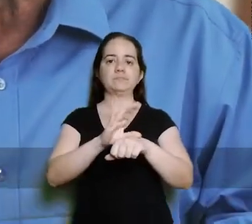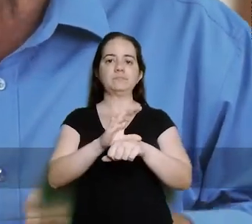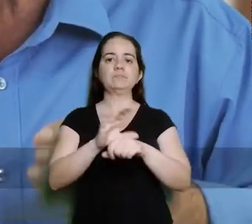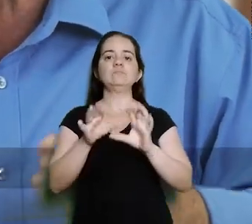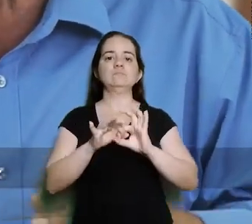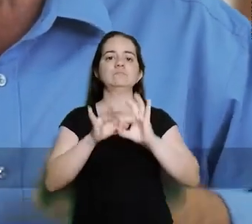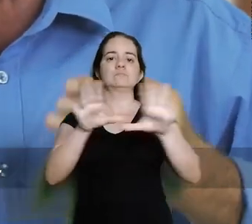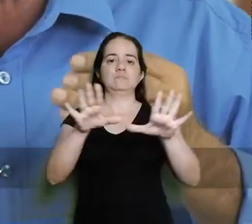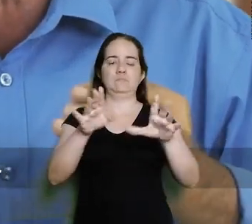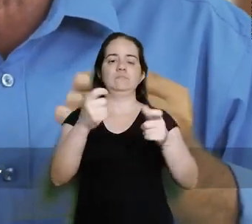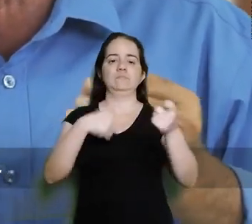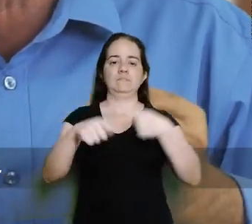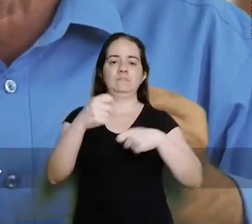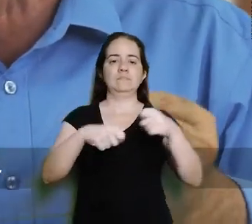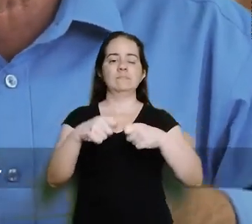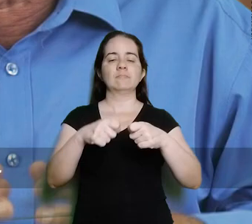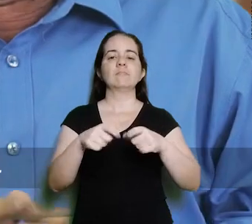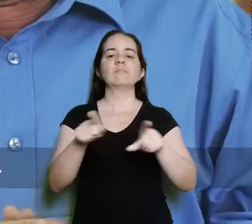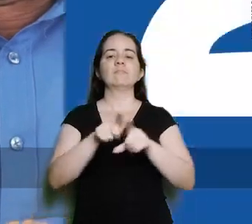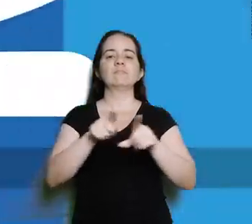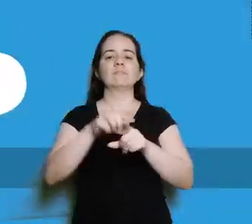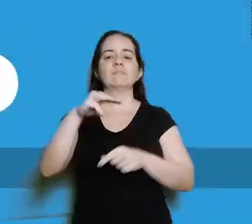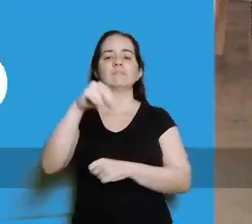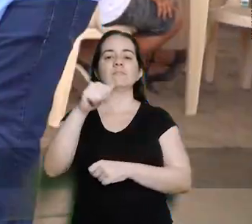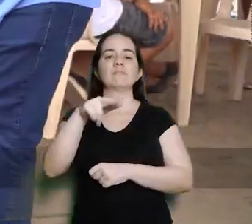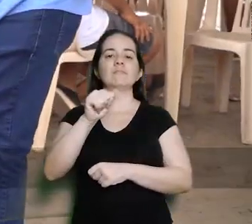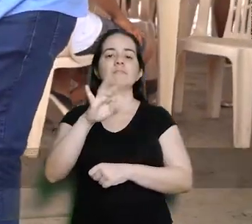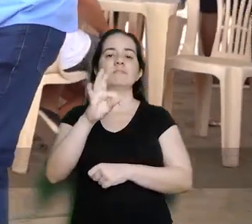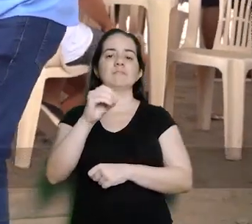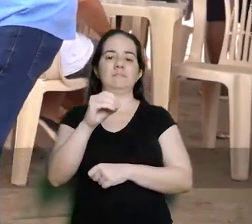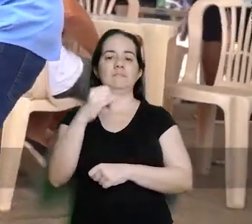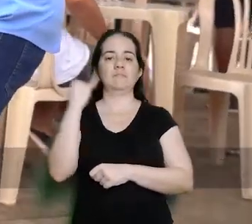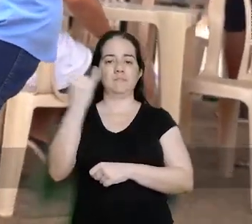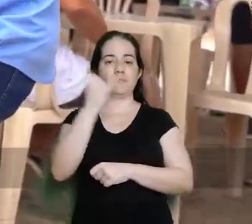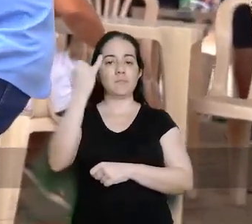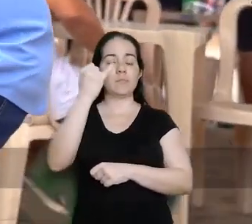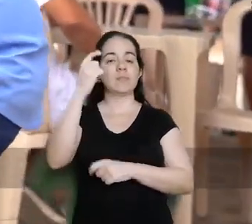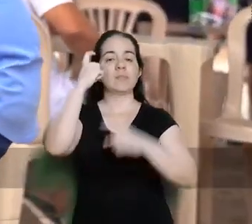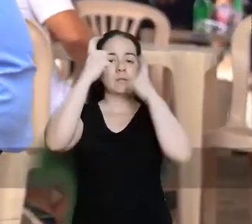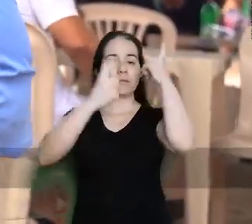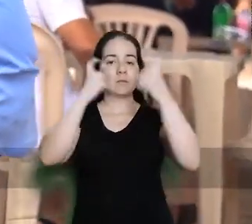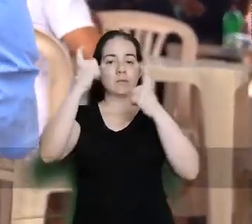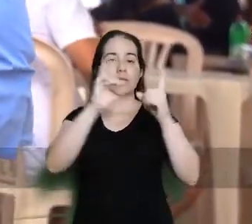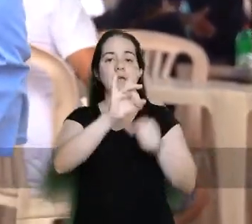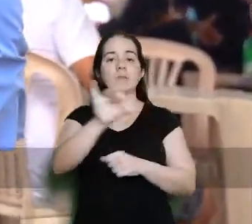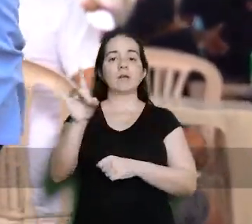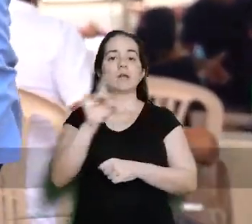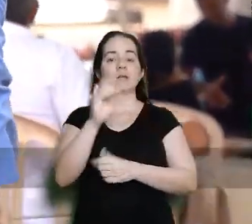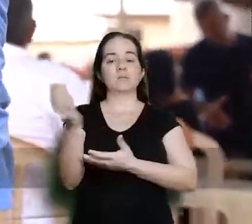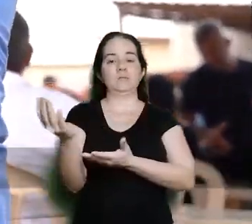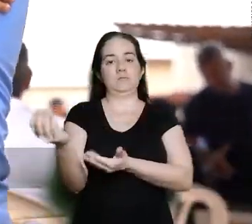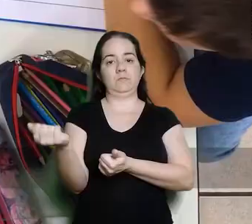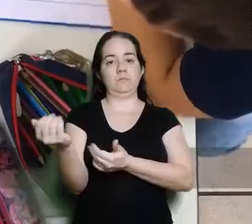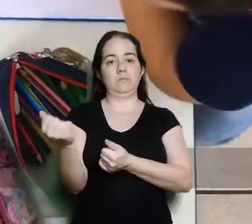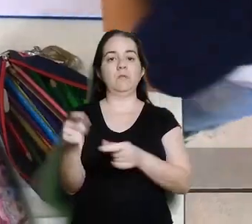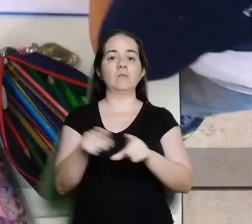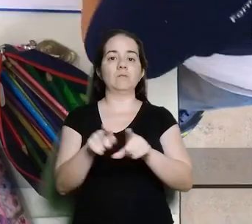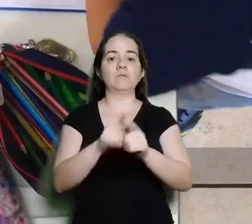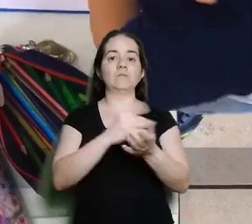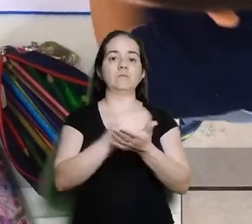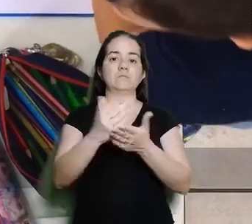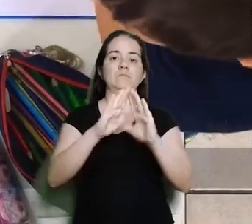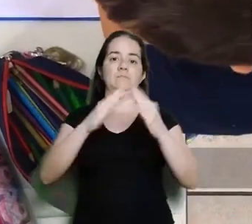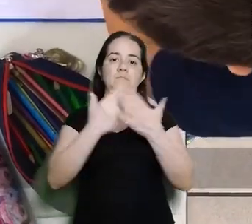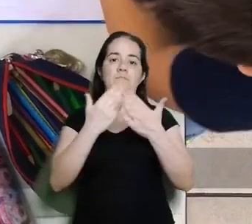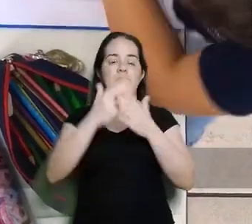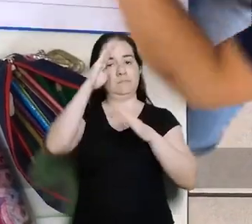nome. Se chama liberdade econômica. Carlos Manato também se importa com cada jovem capixaba. Vai expandir